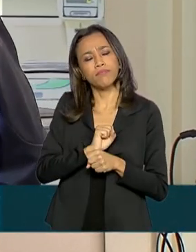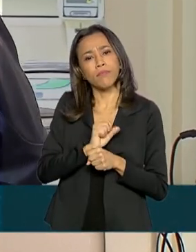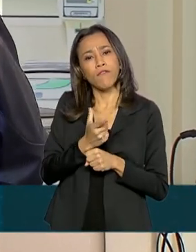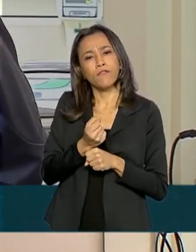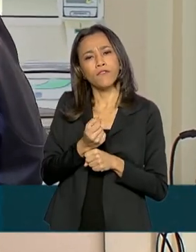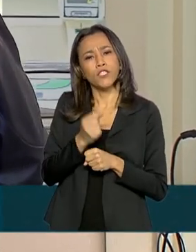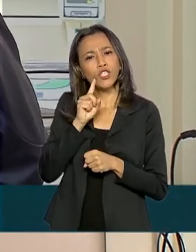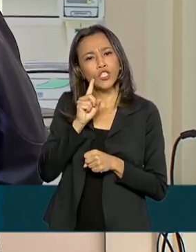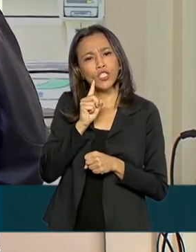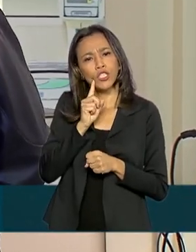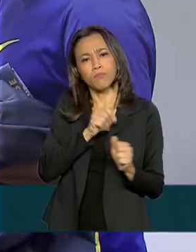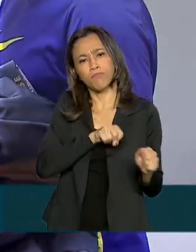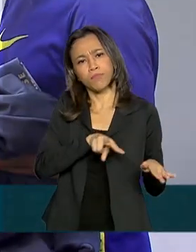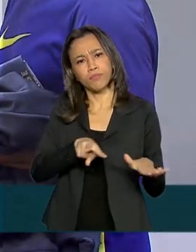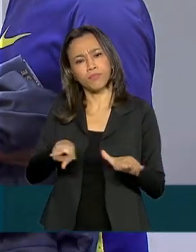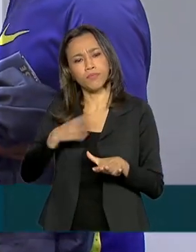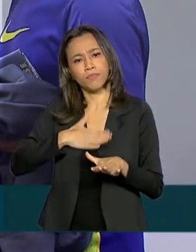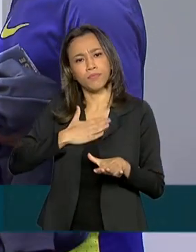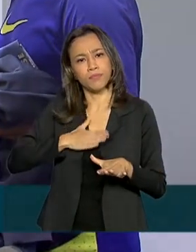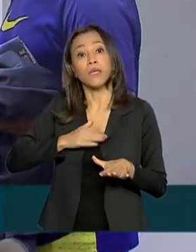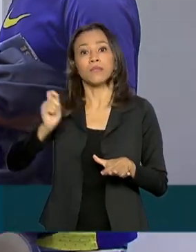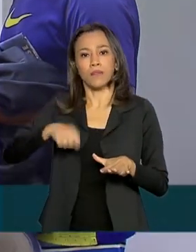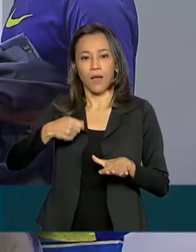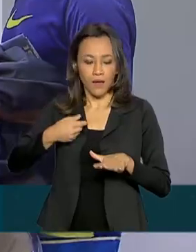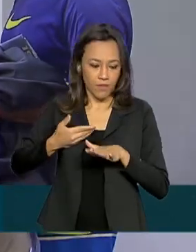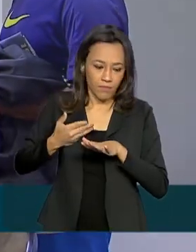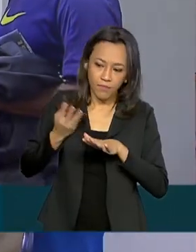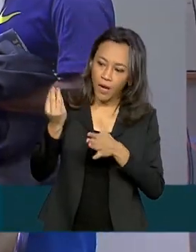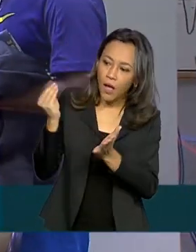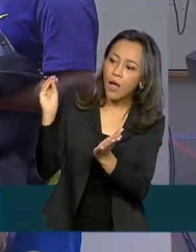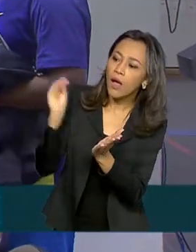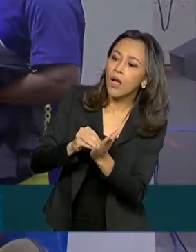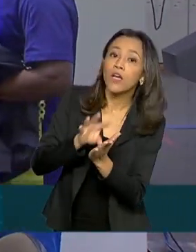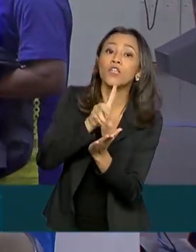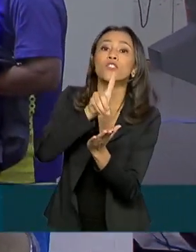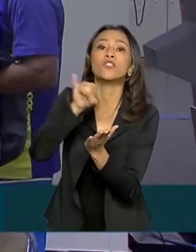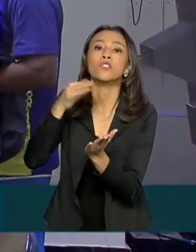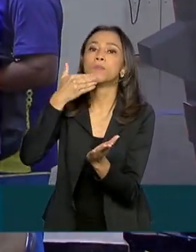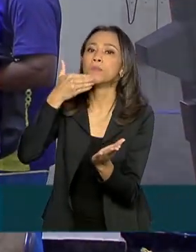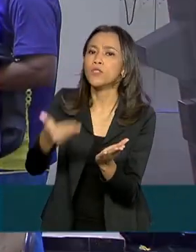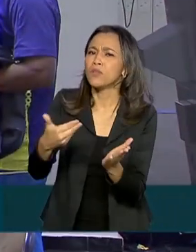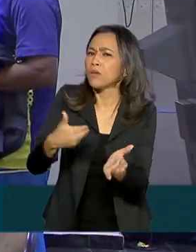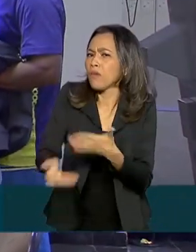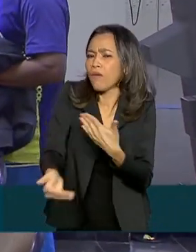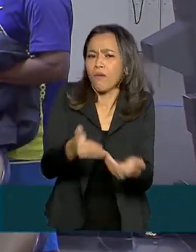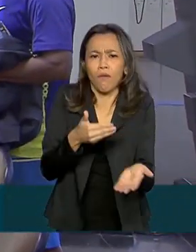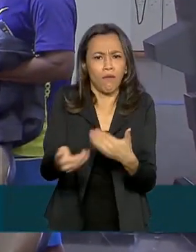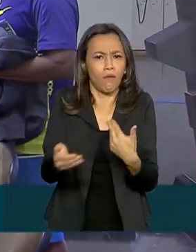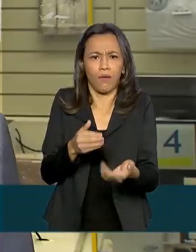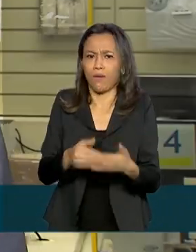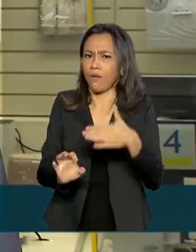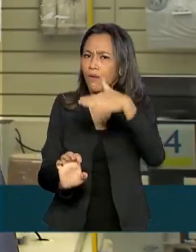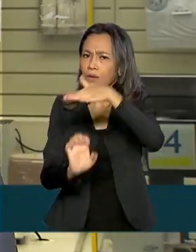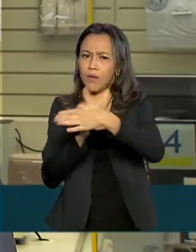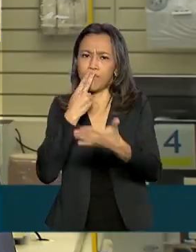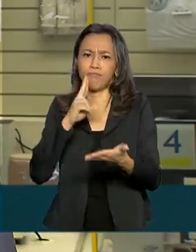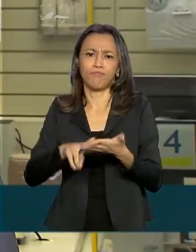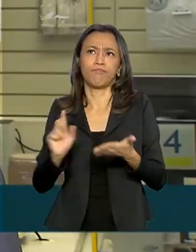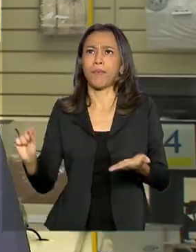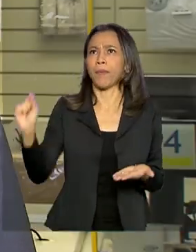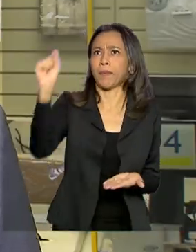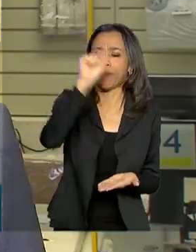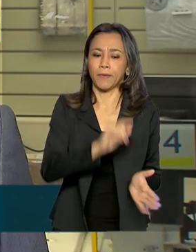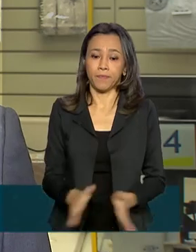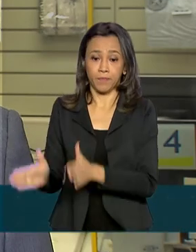corridos, será possível consultar o agendamento do pedido em qualquer agência da empresa. Os correios não